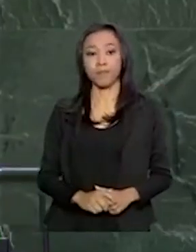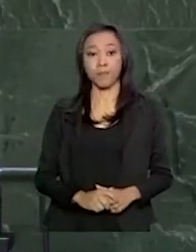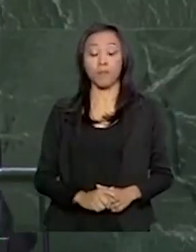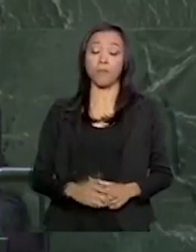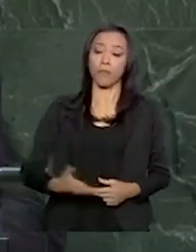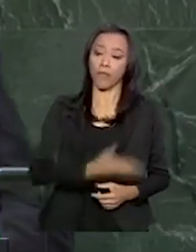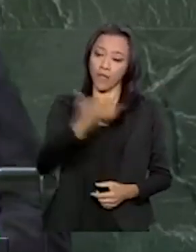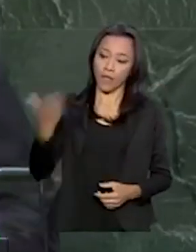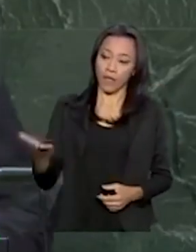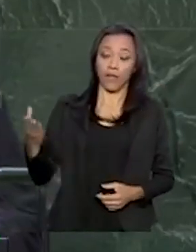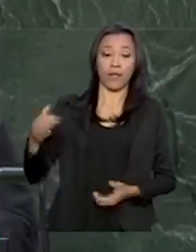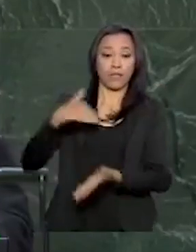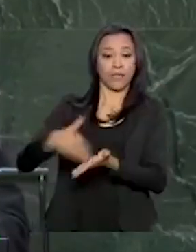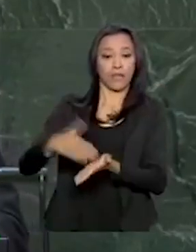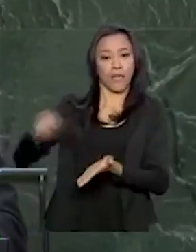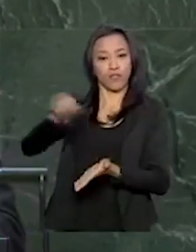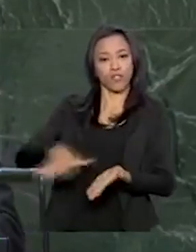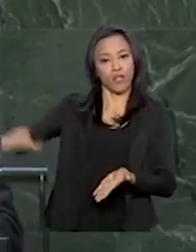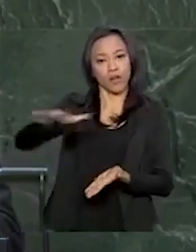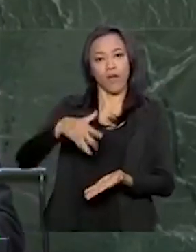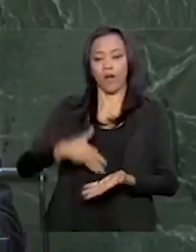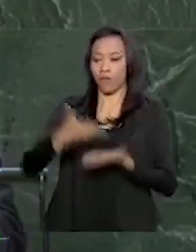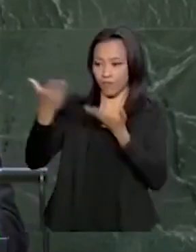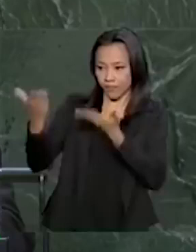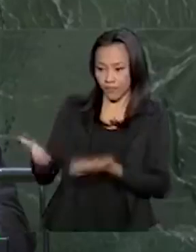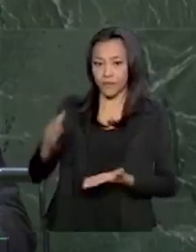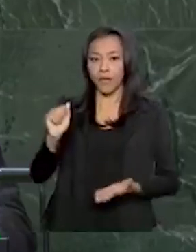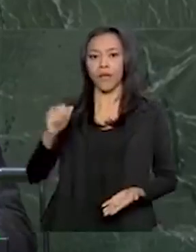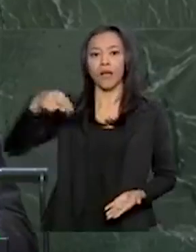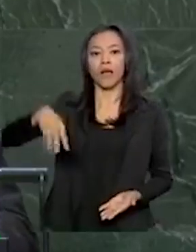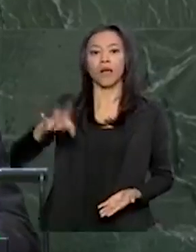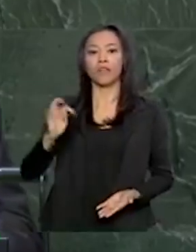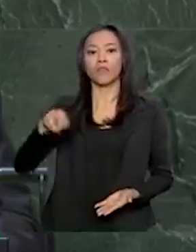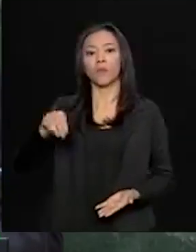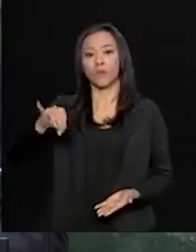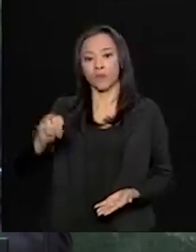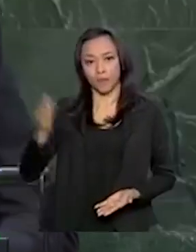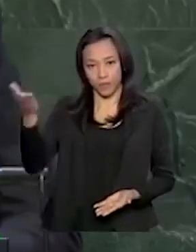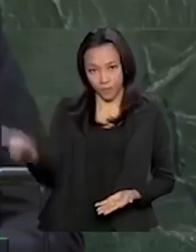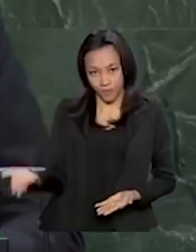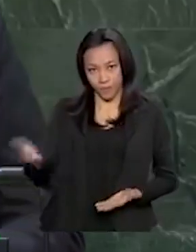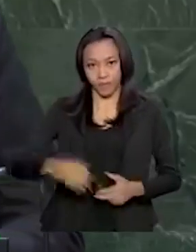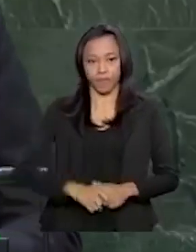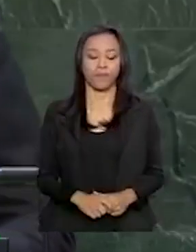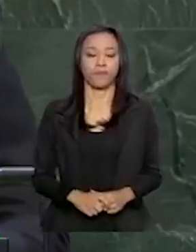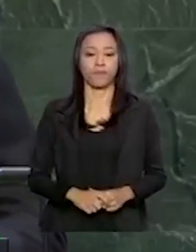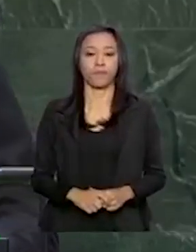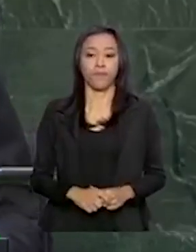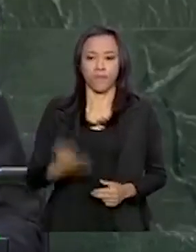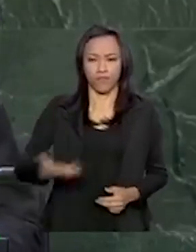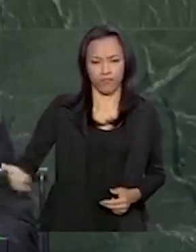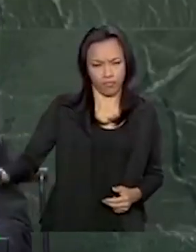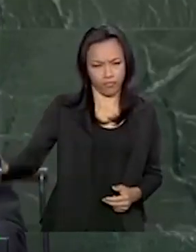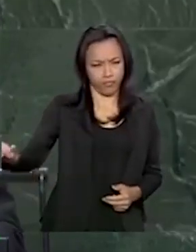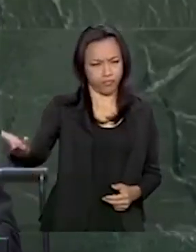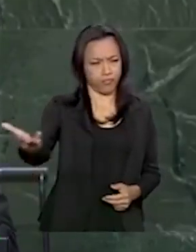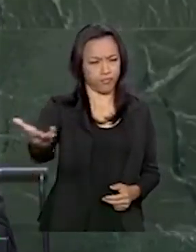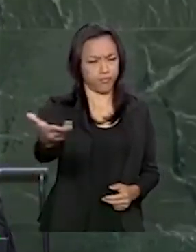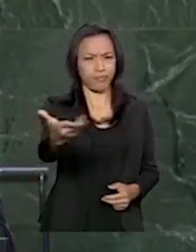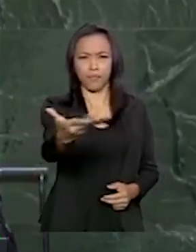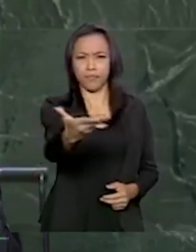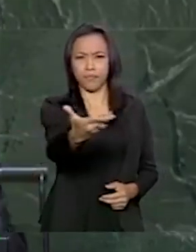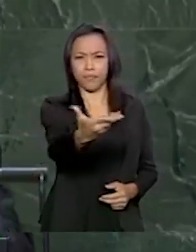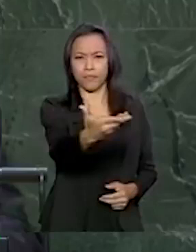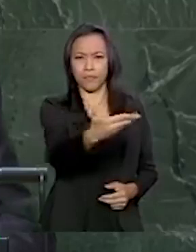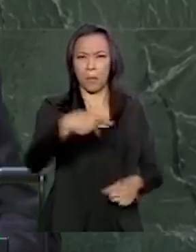Senhor Secretário-Geral da ONU, Antônio Guterres, Chefes de Estado, de Governo